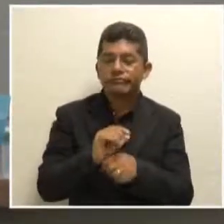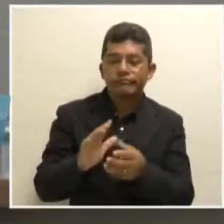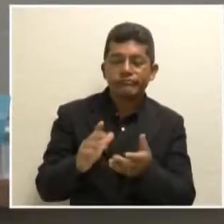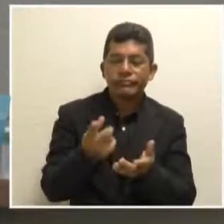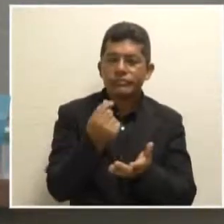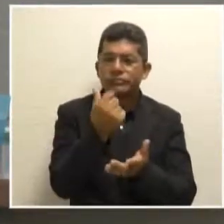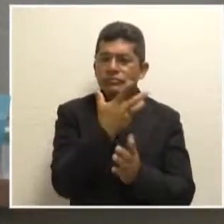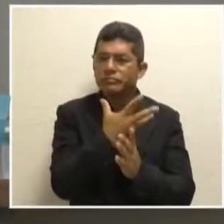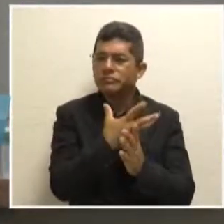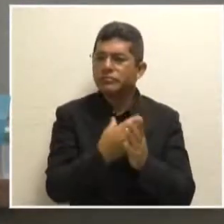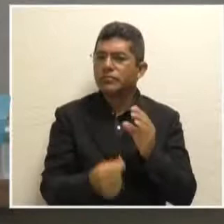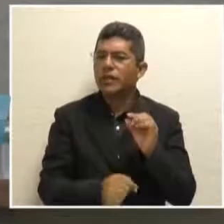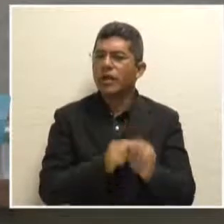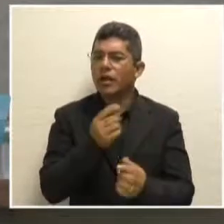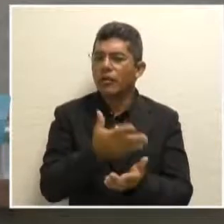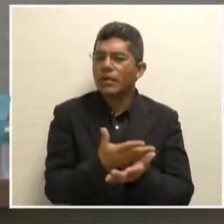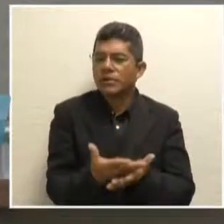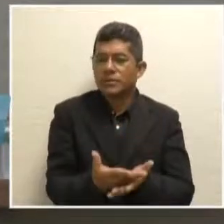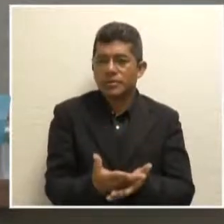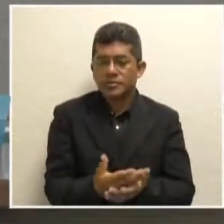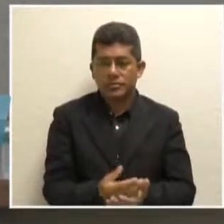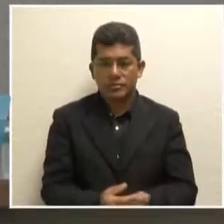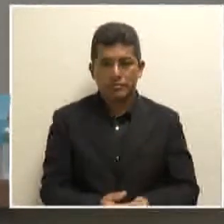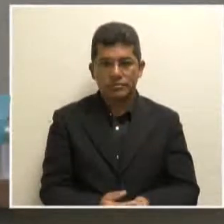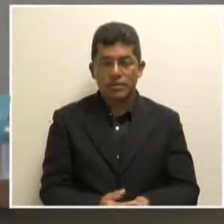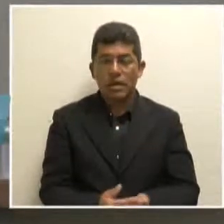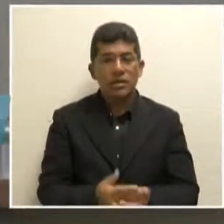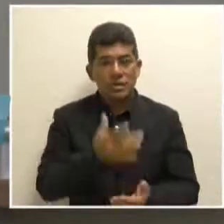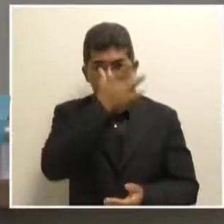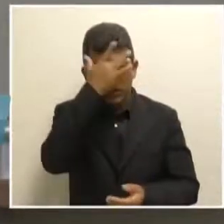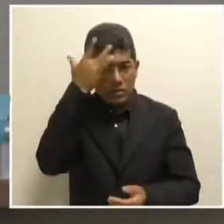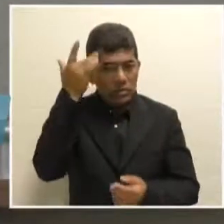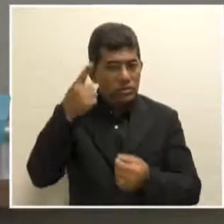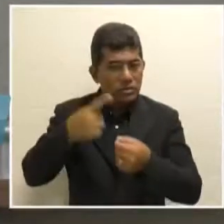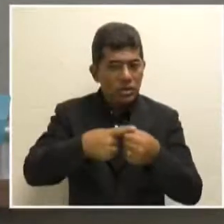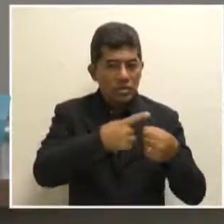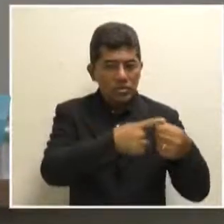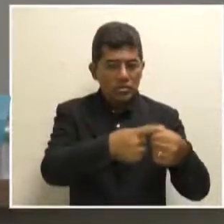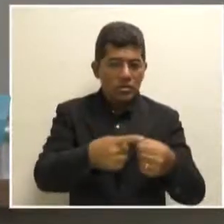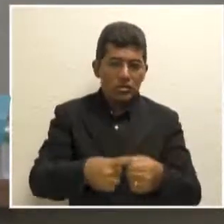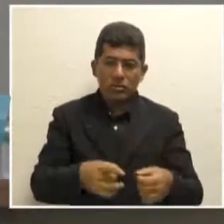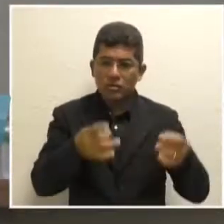E como é que ficam os irmãos do interior? Abandonados mais uma vez?